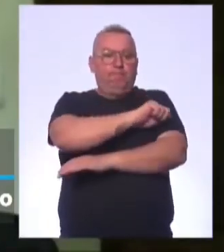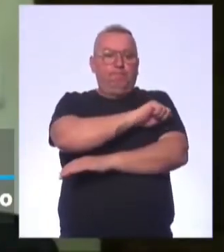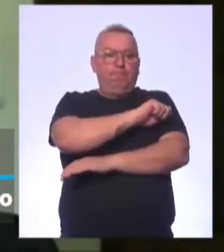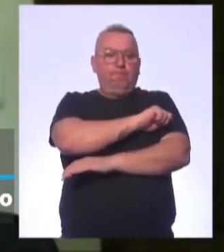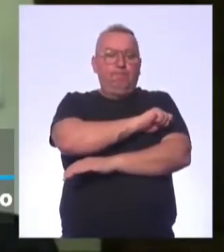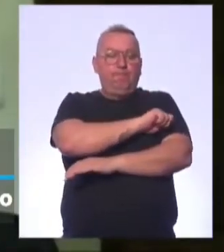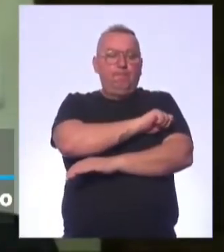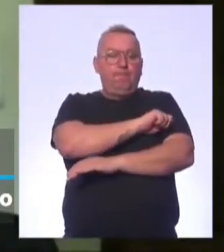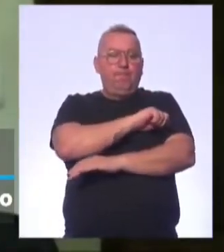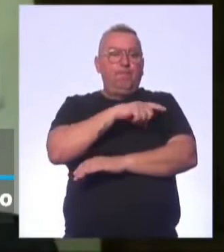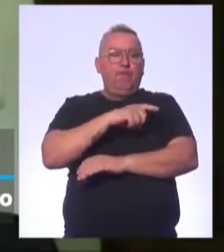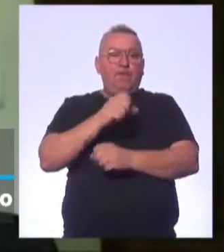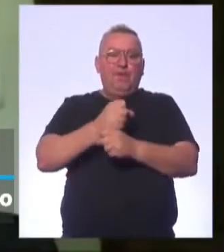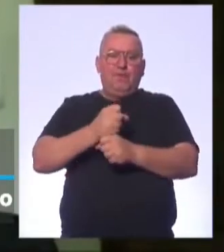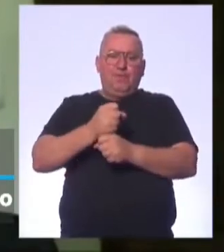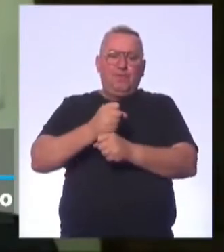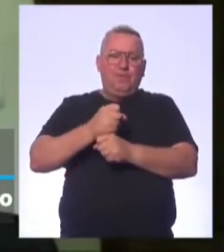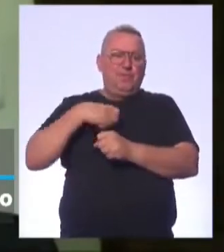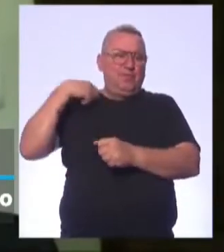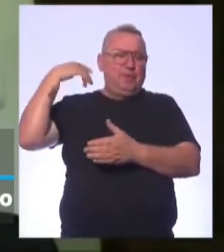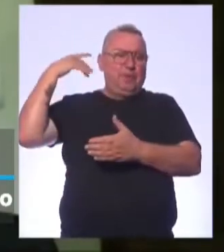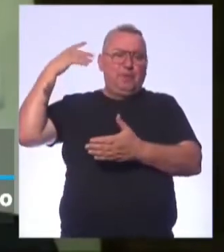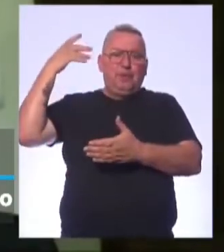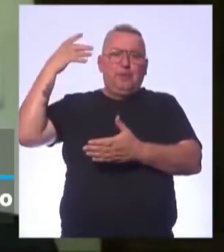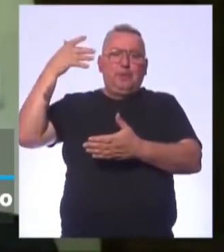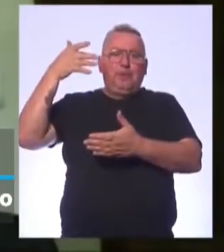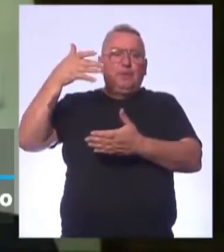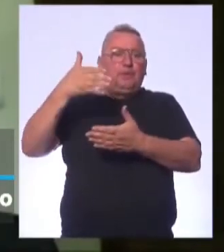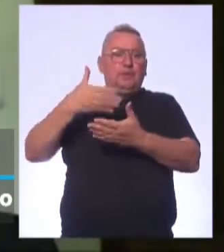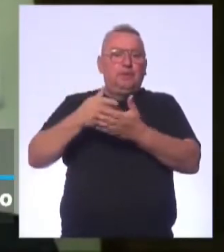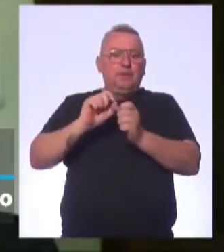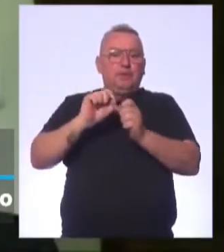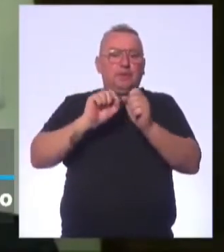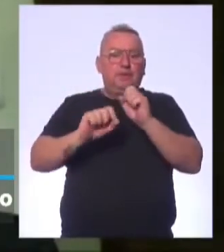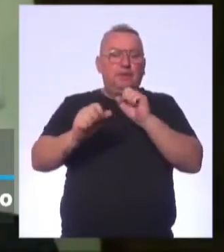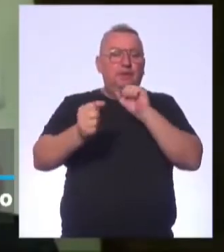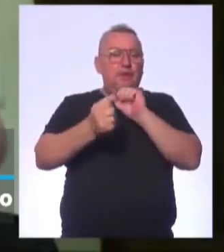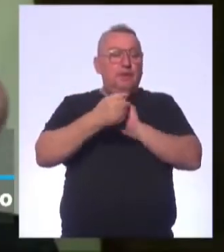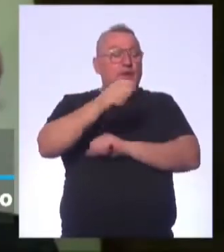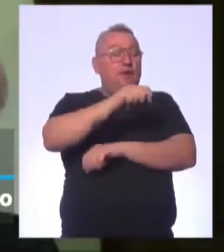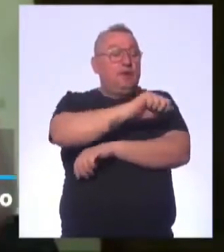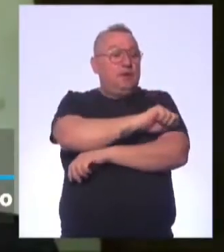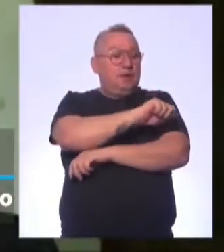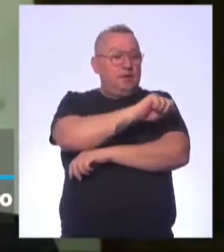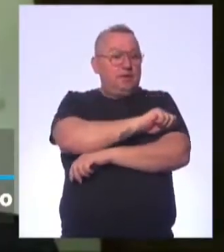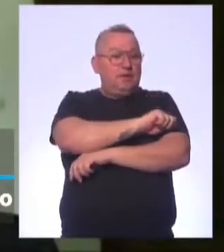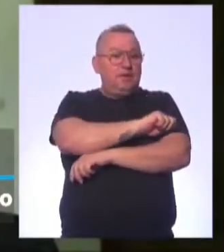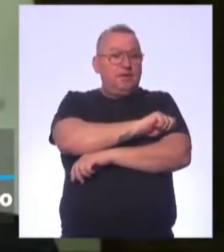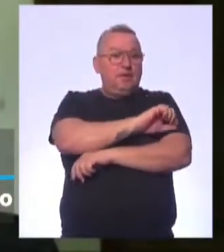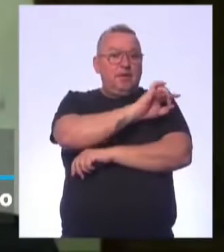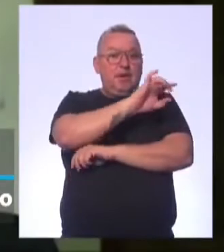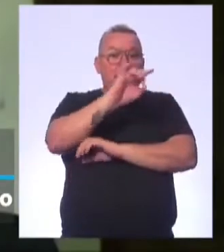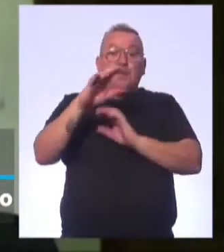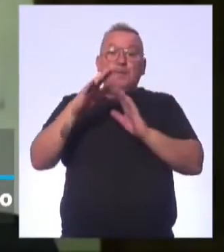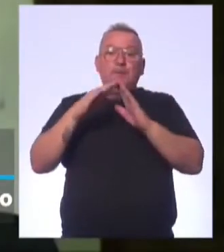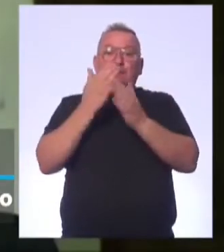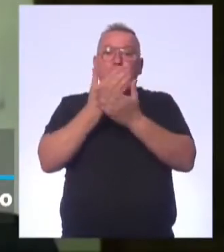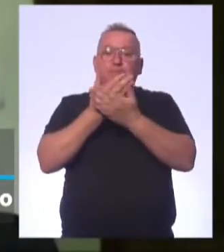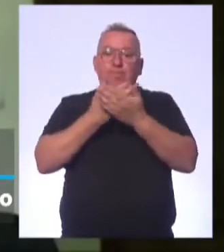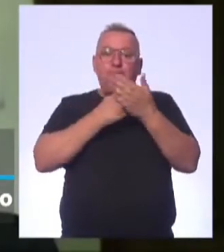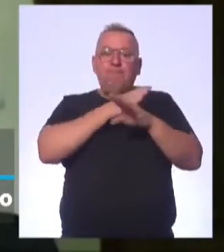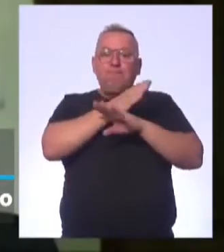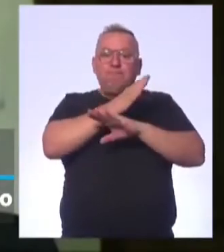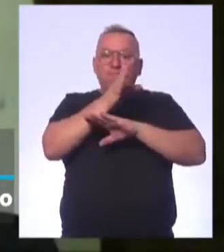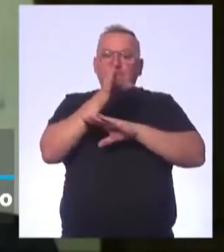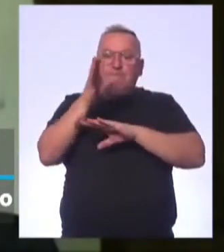Então, isso vem há muitos anos, né, que eu faço com os alunos. Cada escola que eu passo sempre